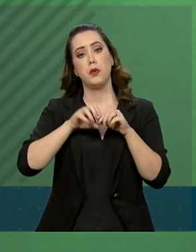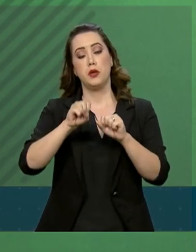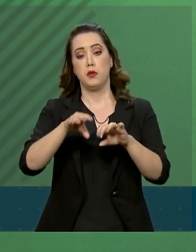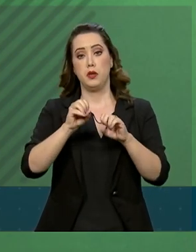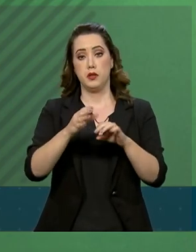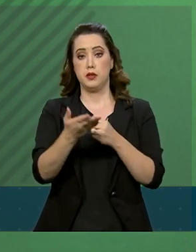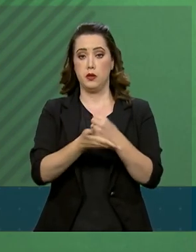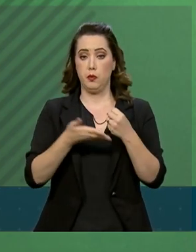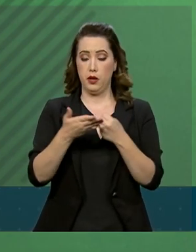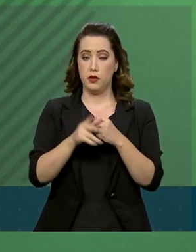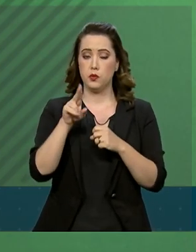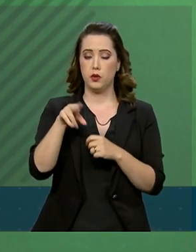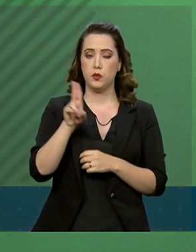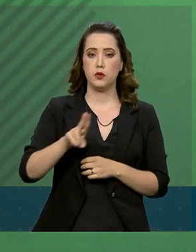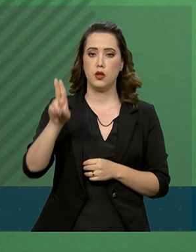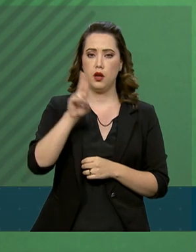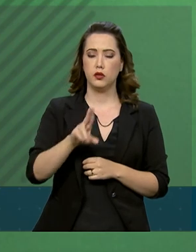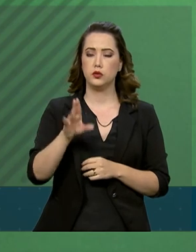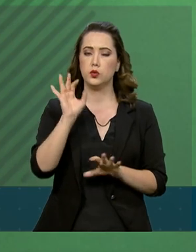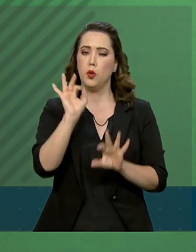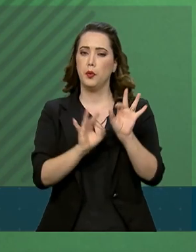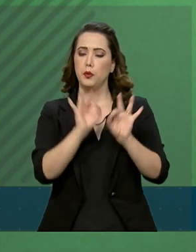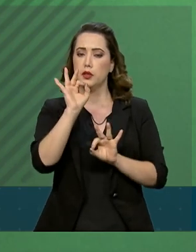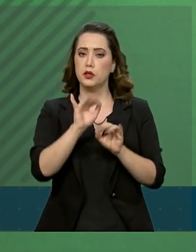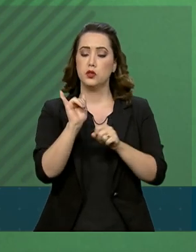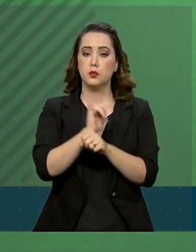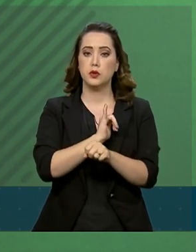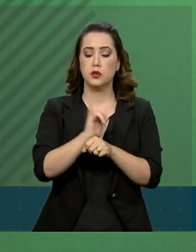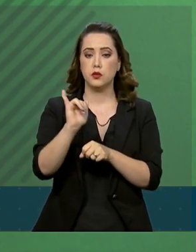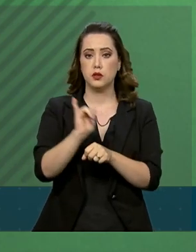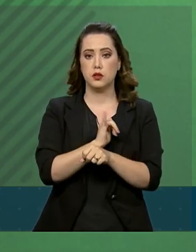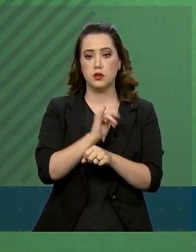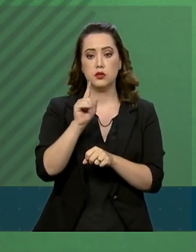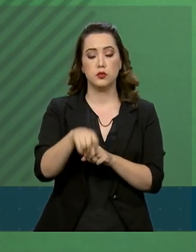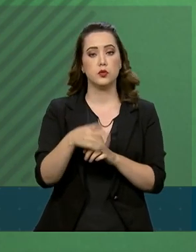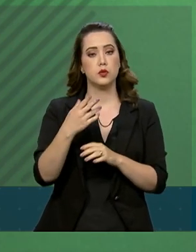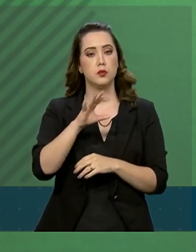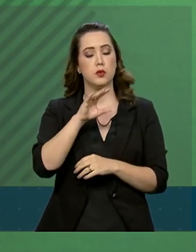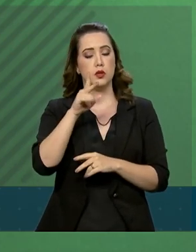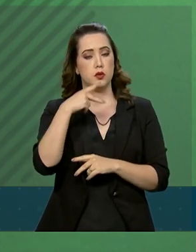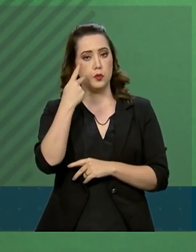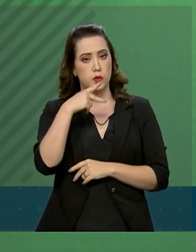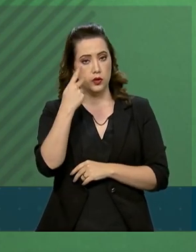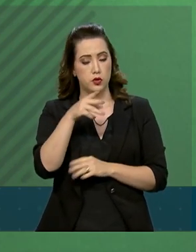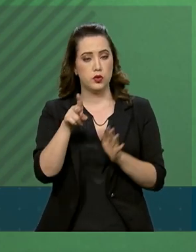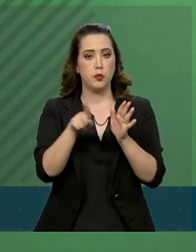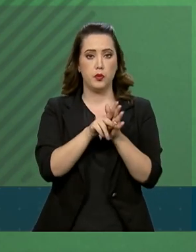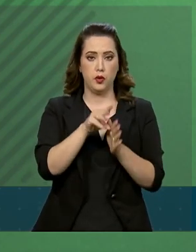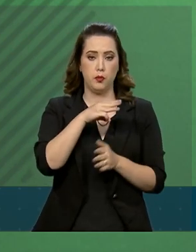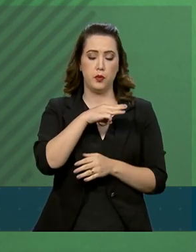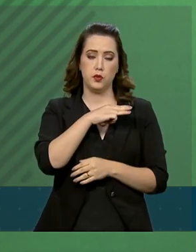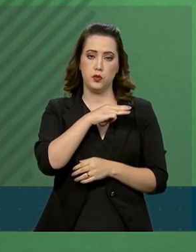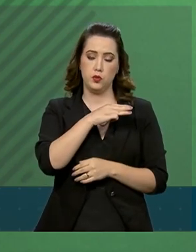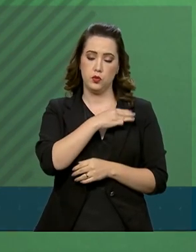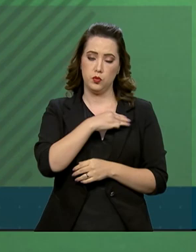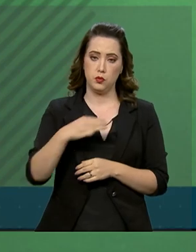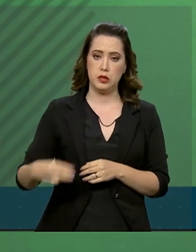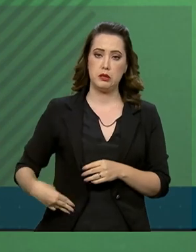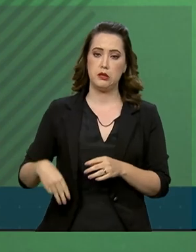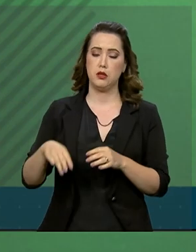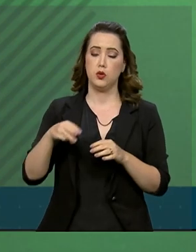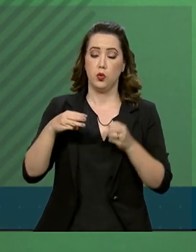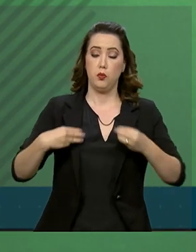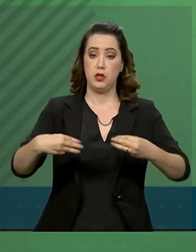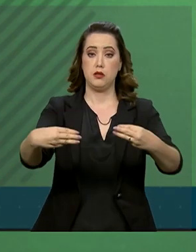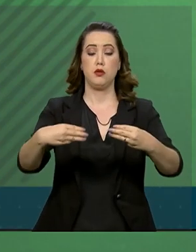será usado como um plano estratégico para as políticas do Ministério. Ele foi